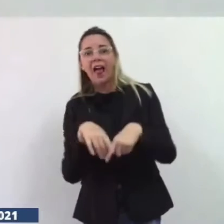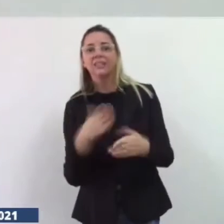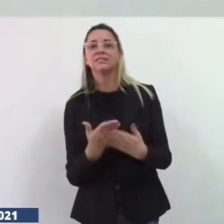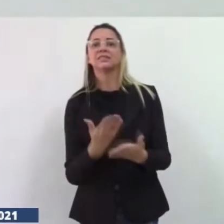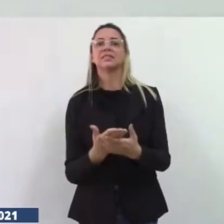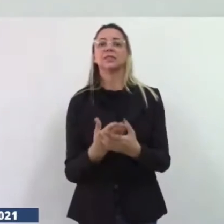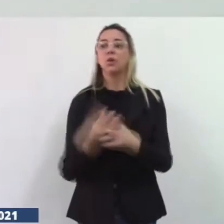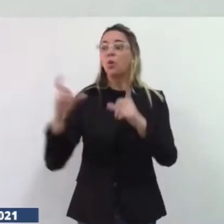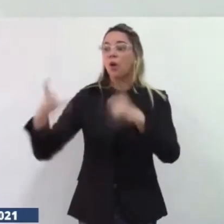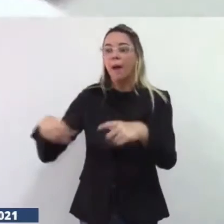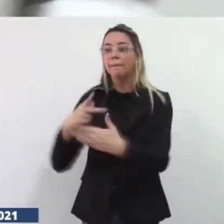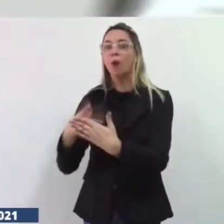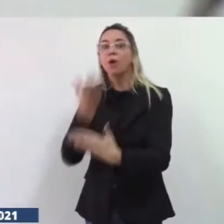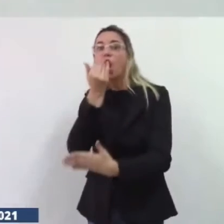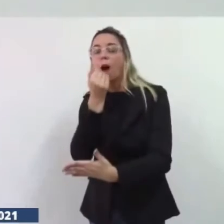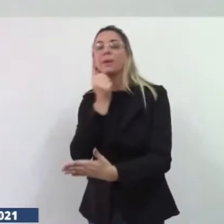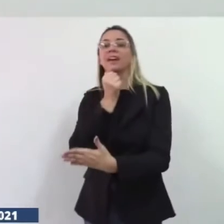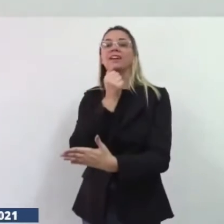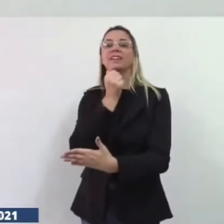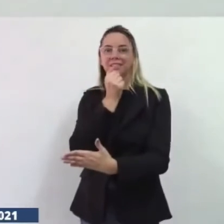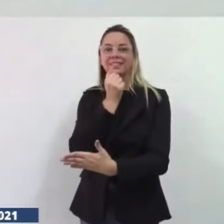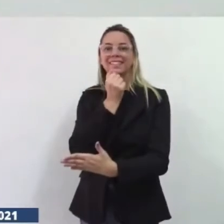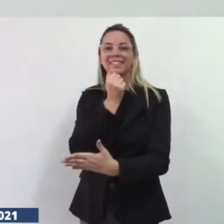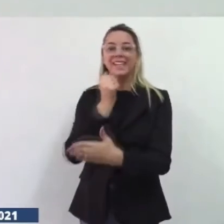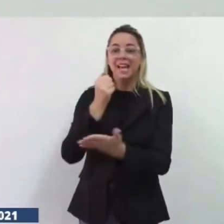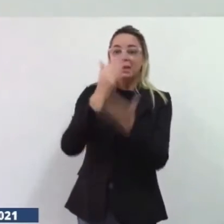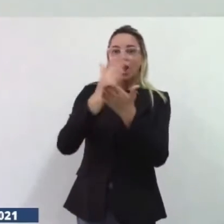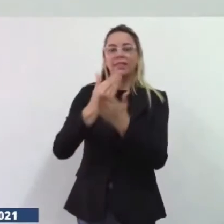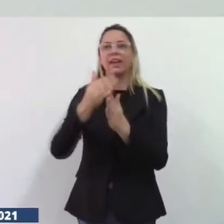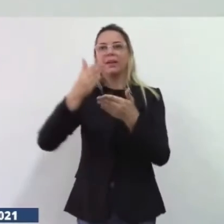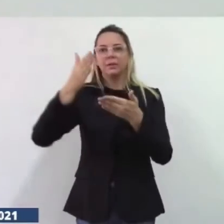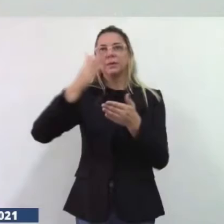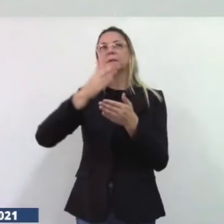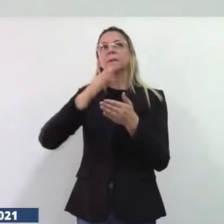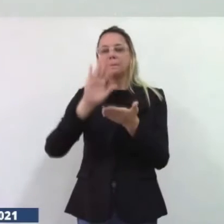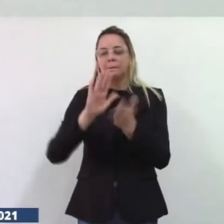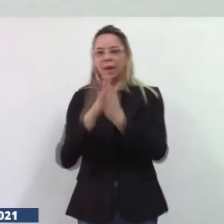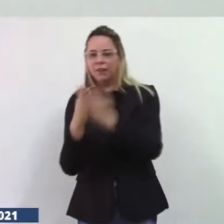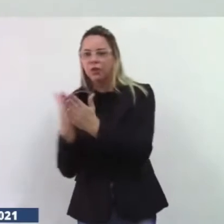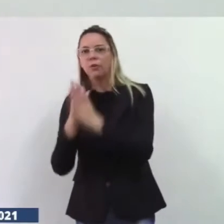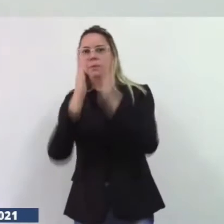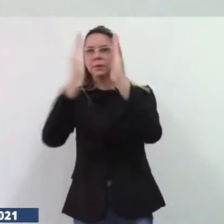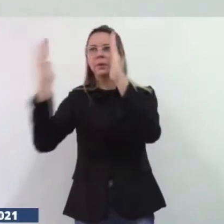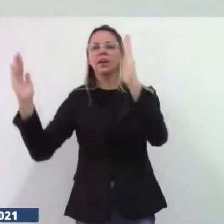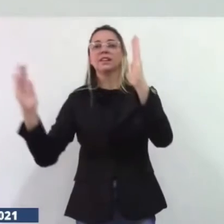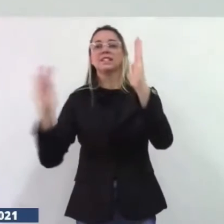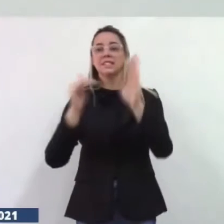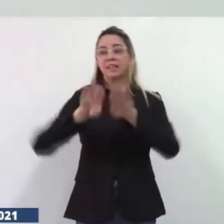local para refeitório separar a biblioteca da sala de computadores